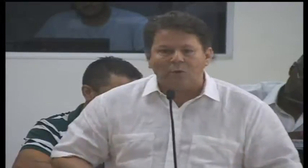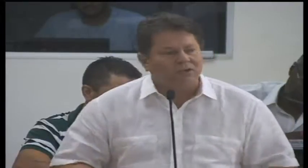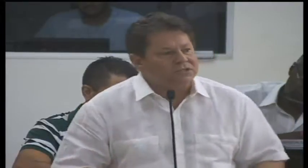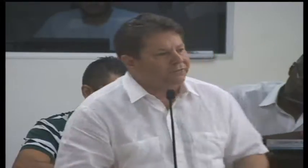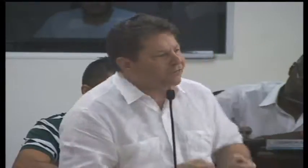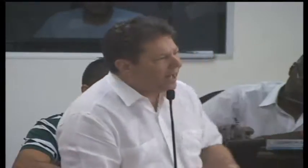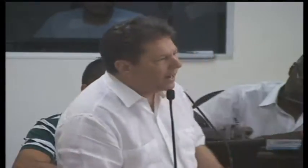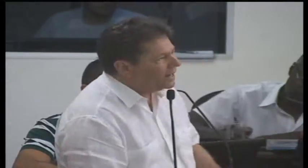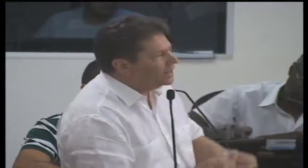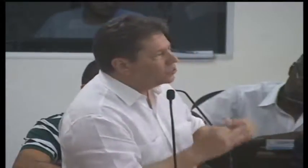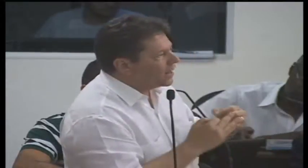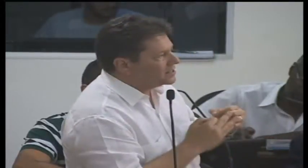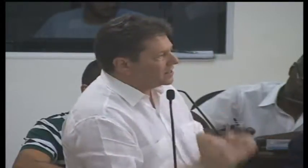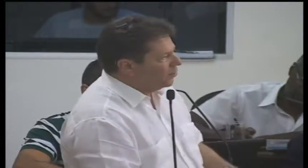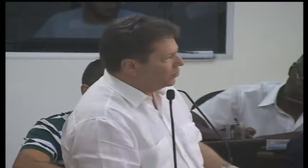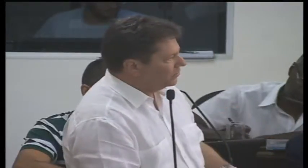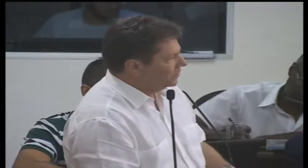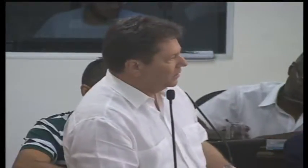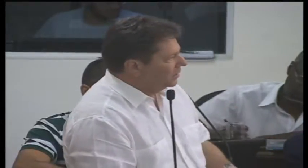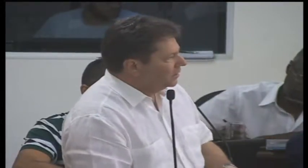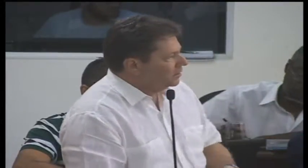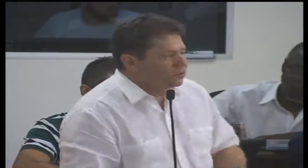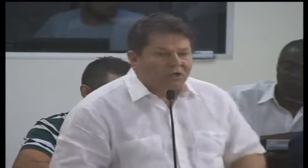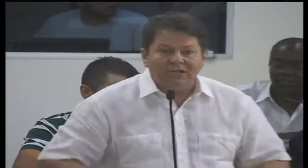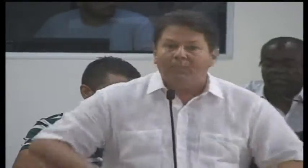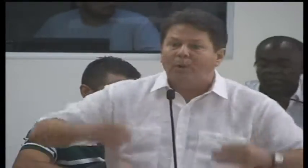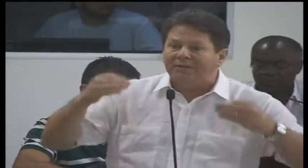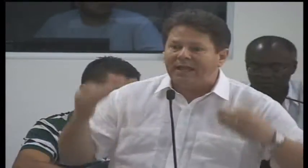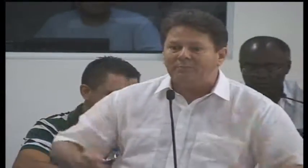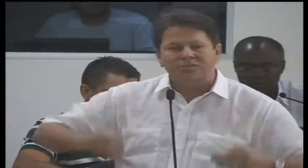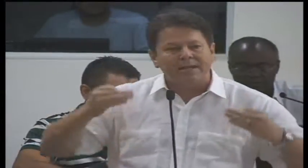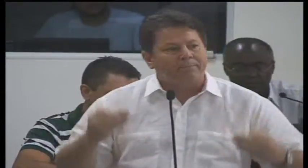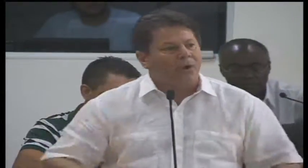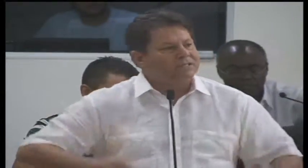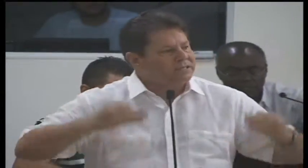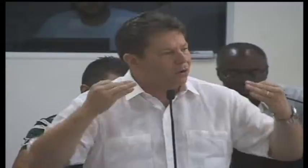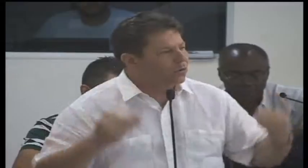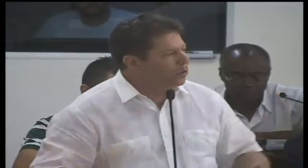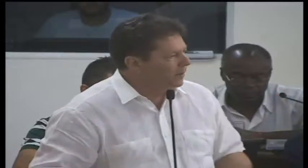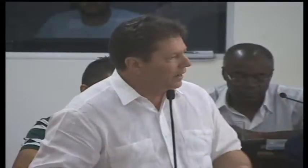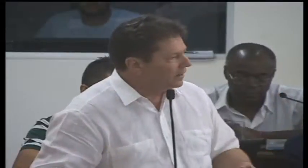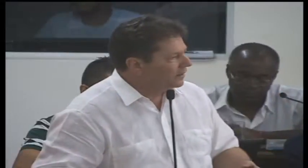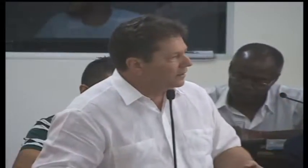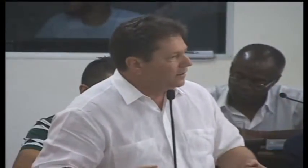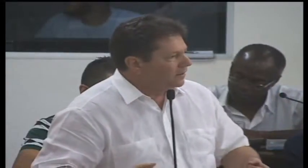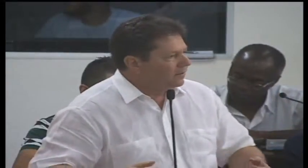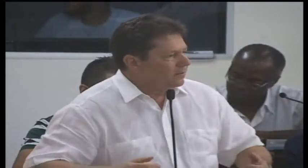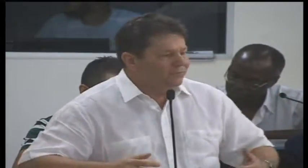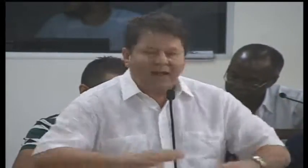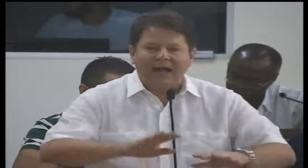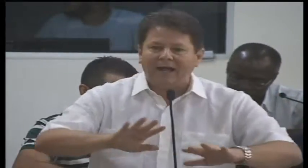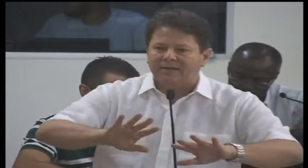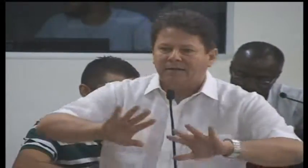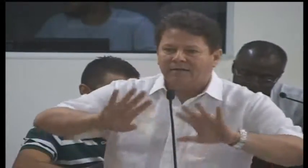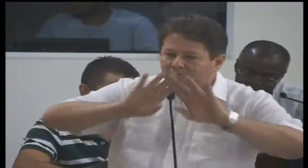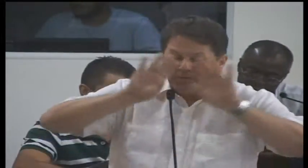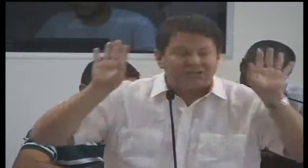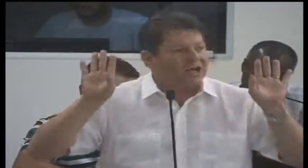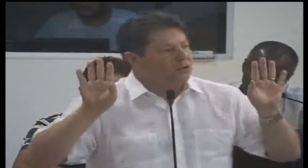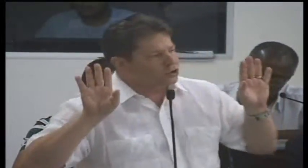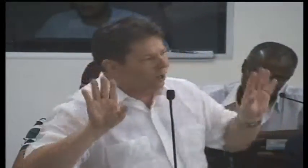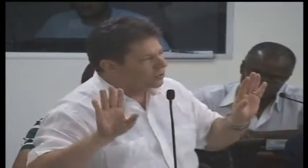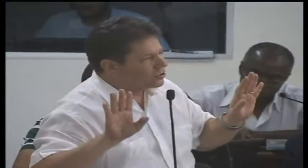muito grave. Quando se fala em educação, nós não podemos, em hipótese alguma, falar,